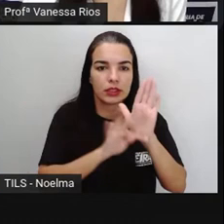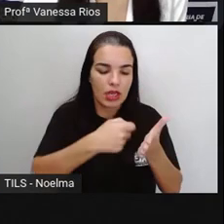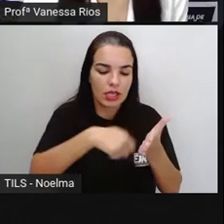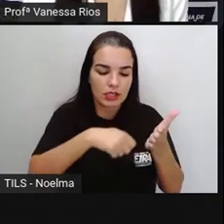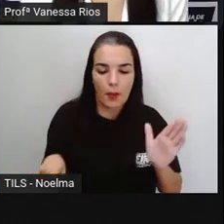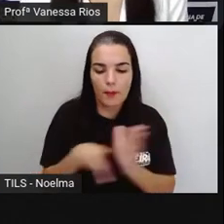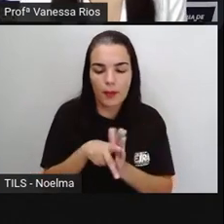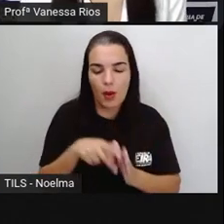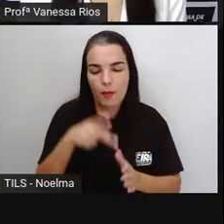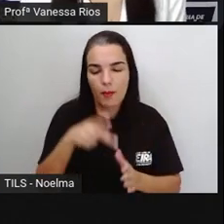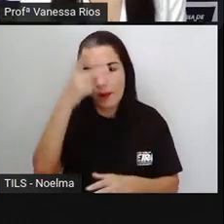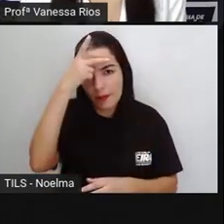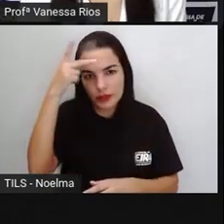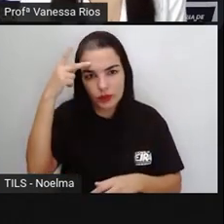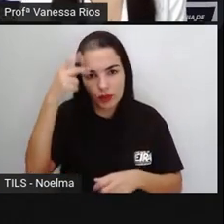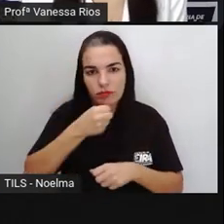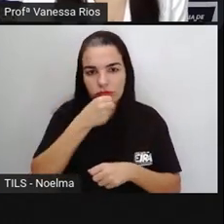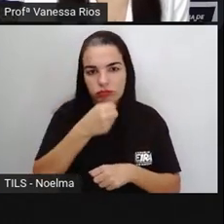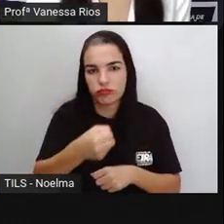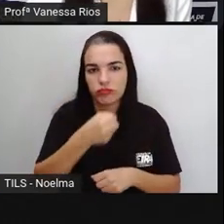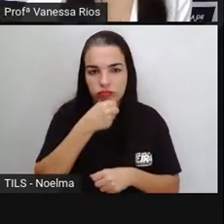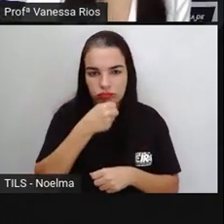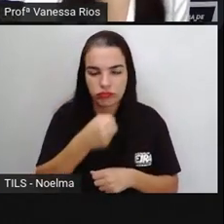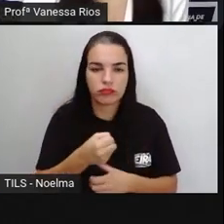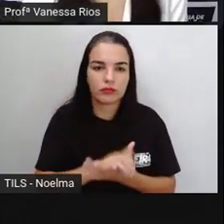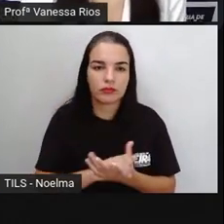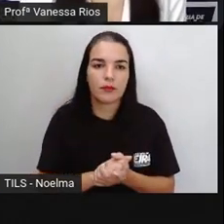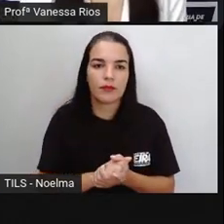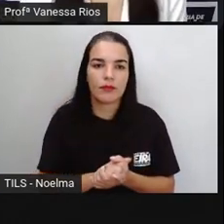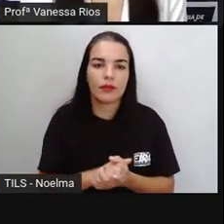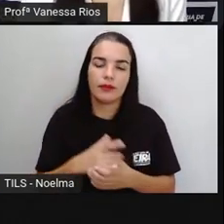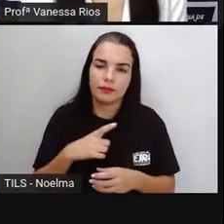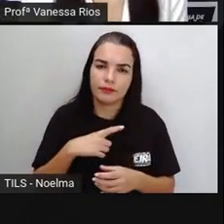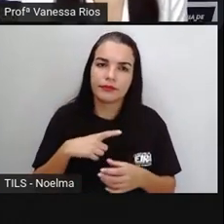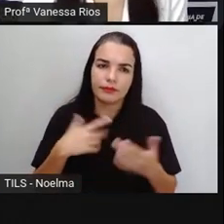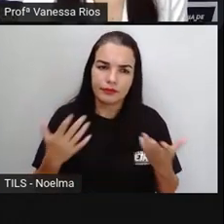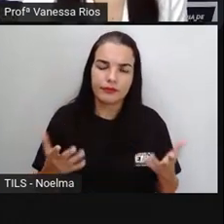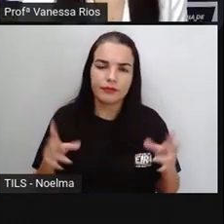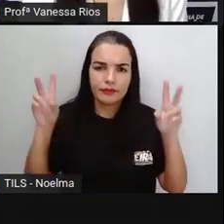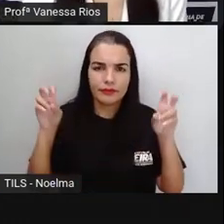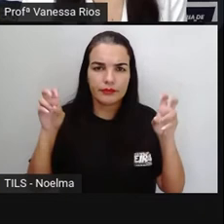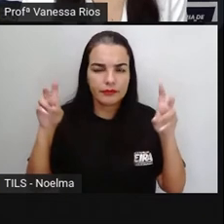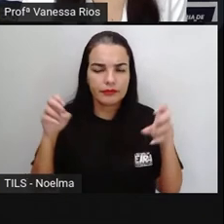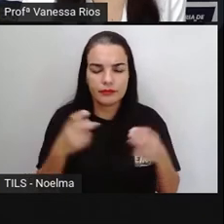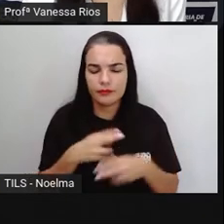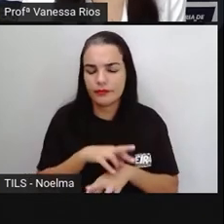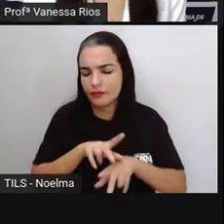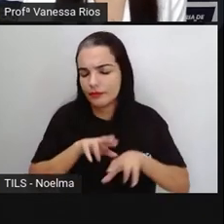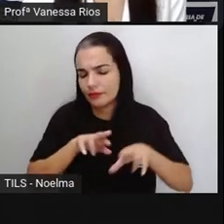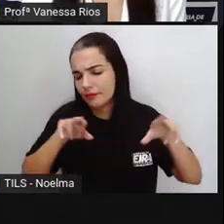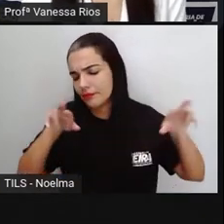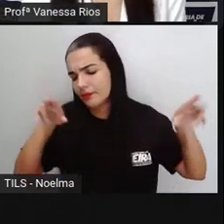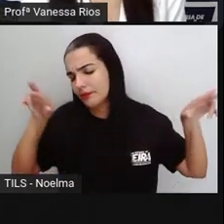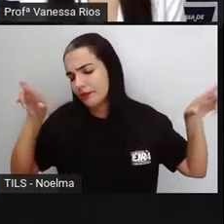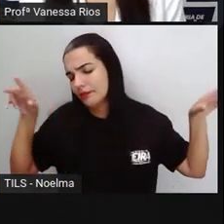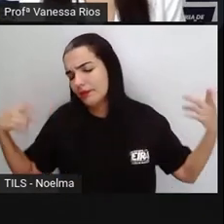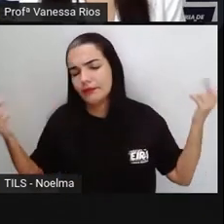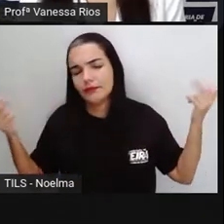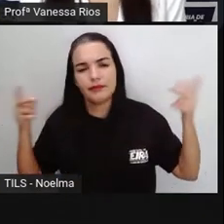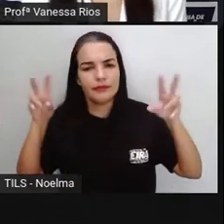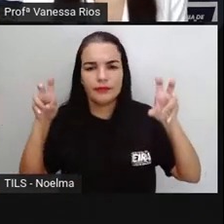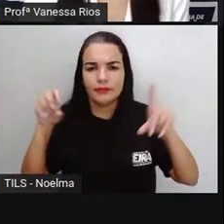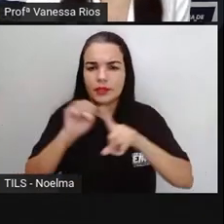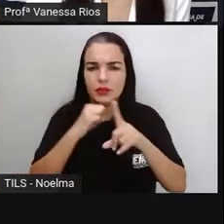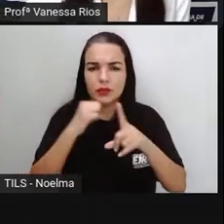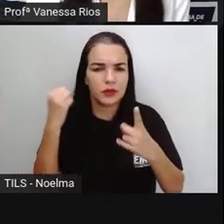autor. Então, a gente observa aí a presença dos títulos, os temas podem ser diversos, podem tratar de questões